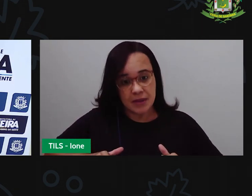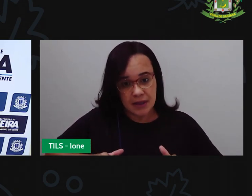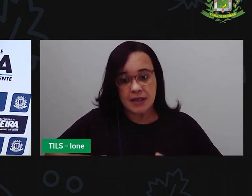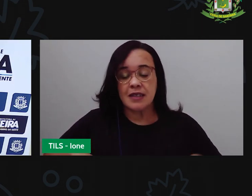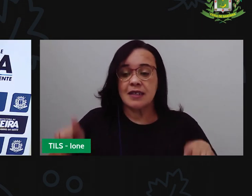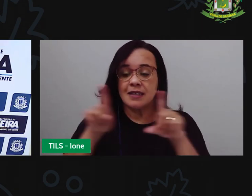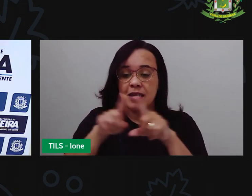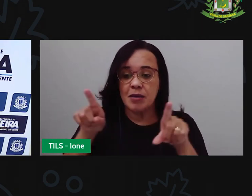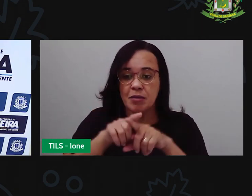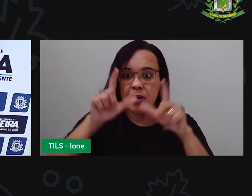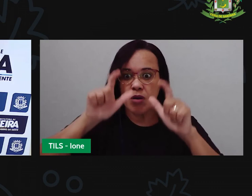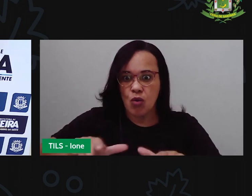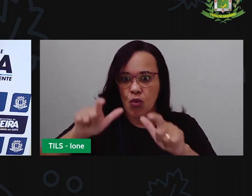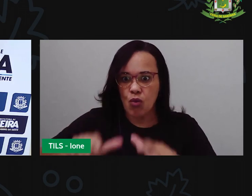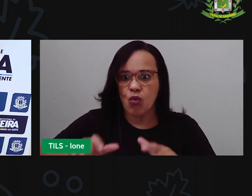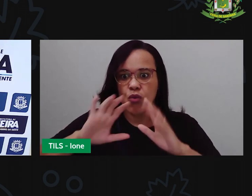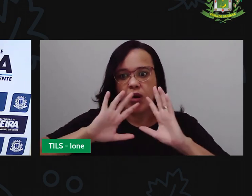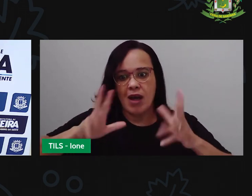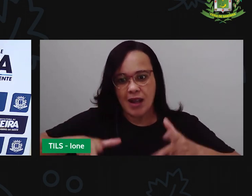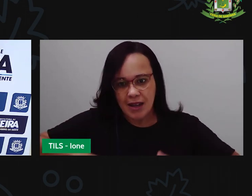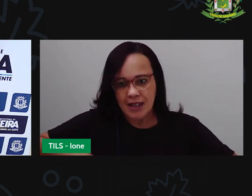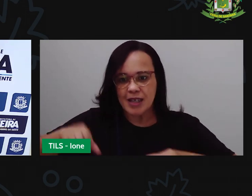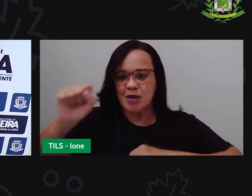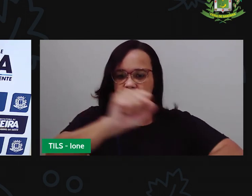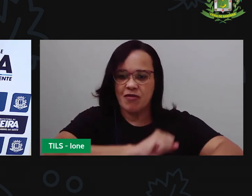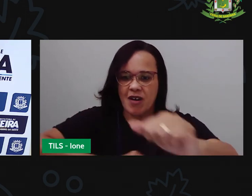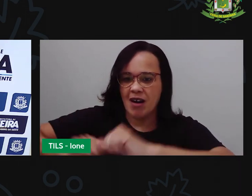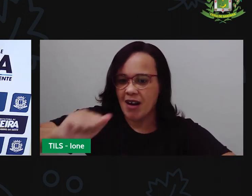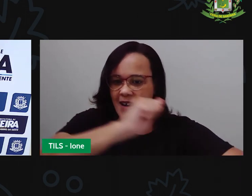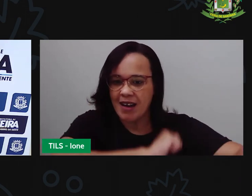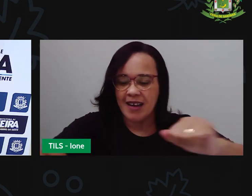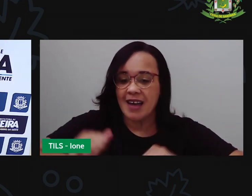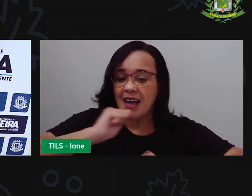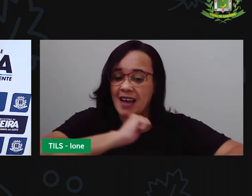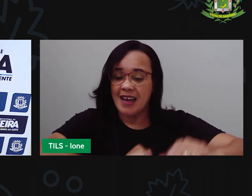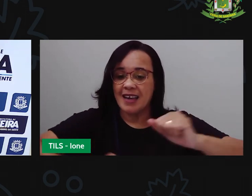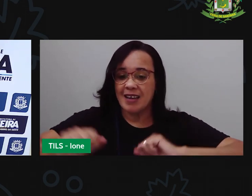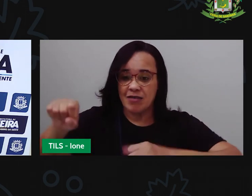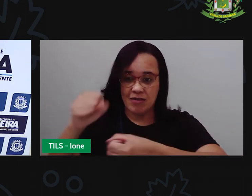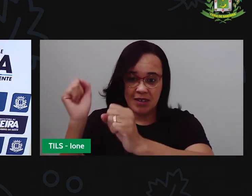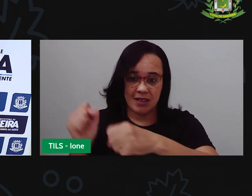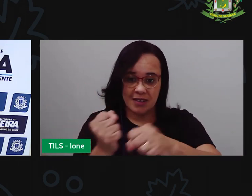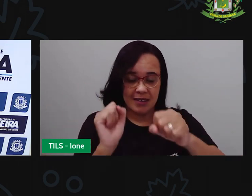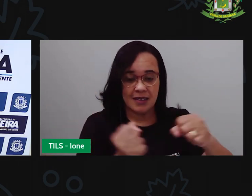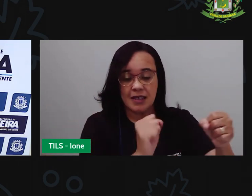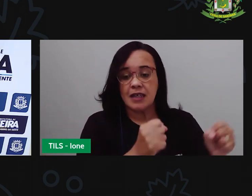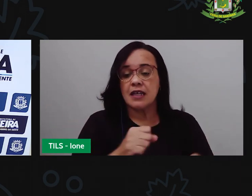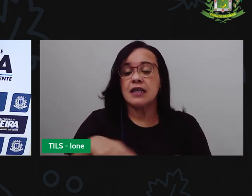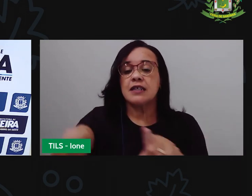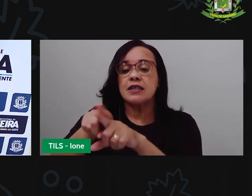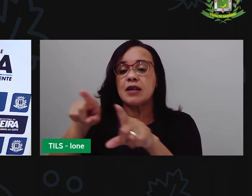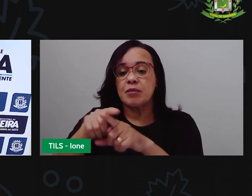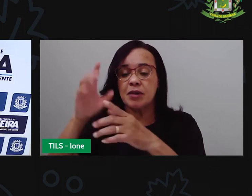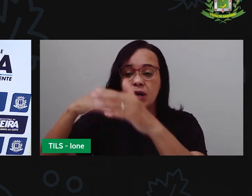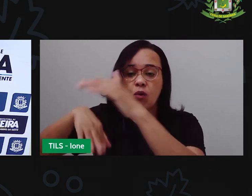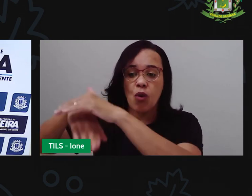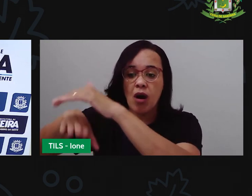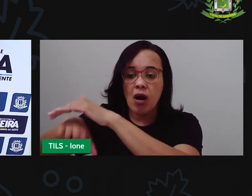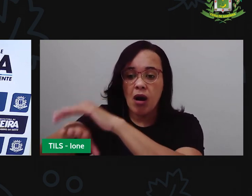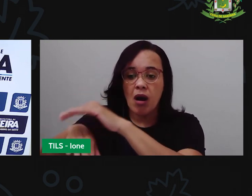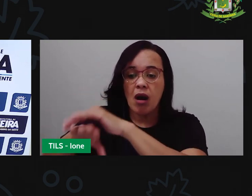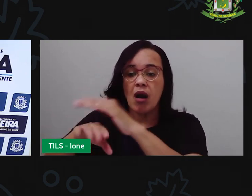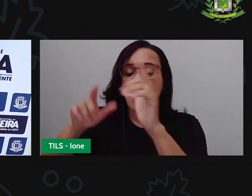limpo, varrer o local, armazenar as mercadorias de maneira adequada para evitar a